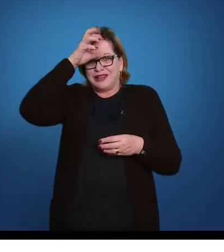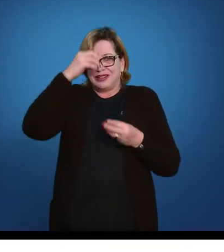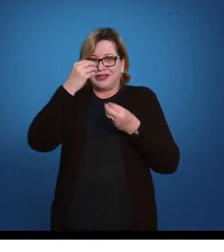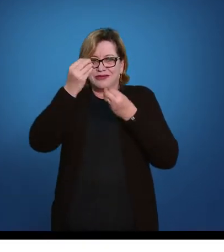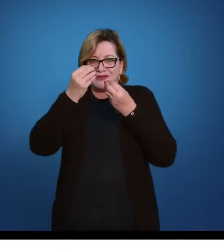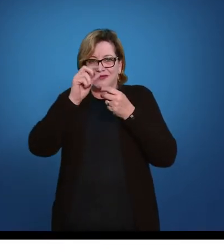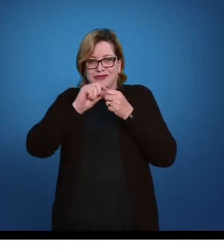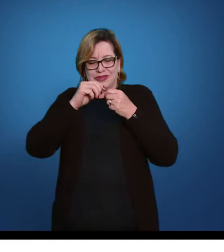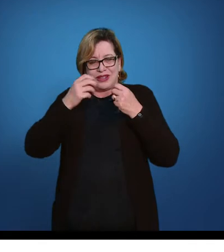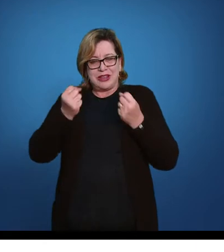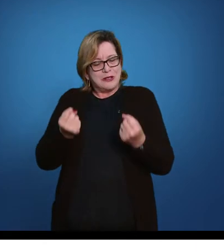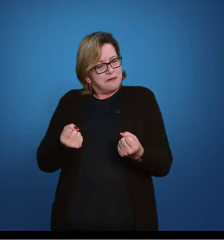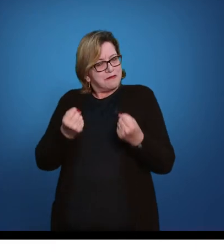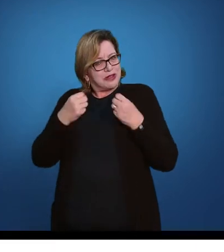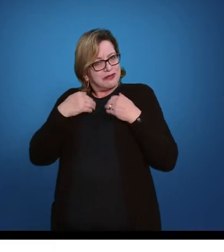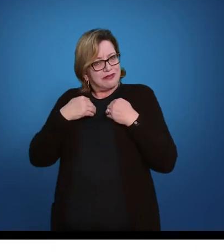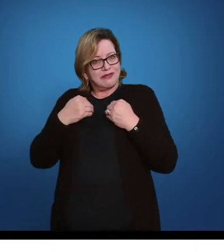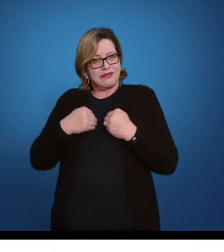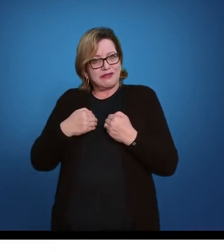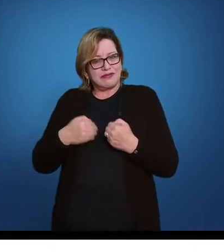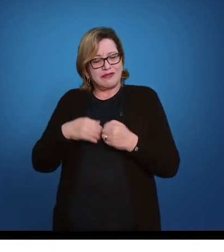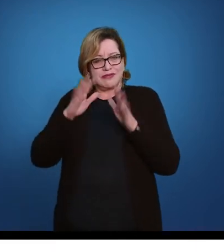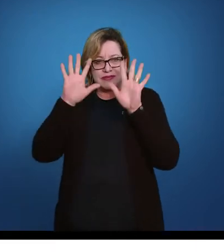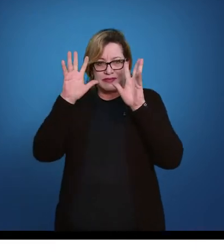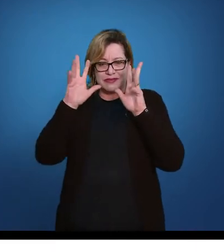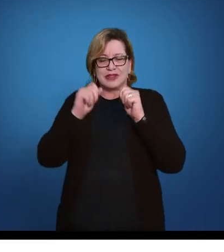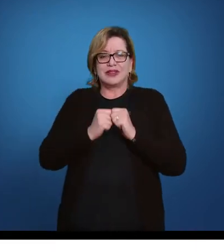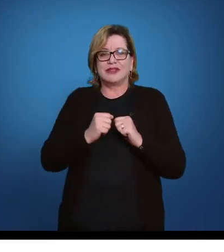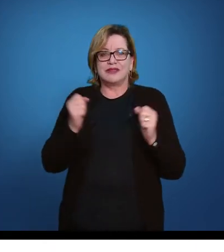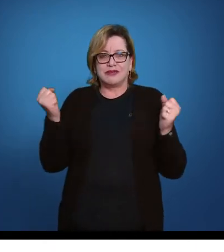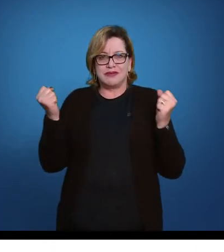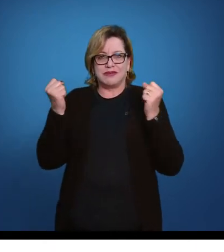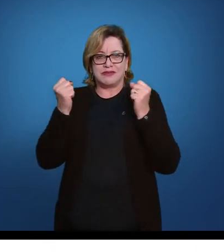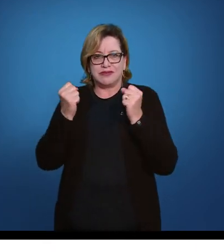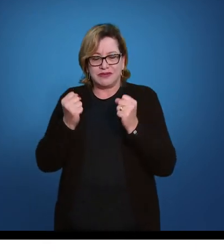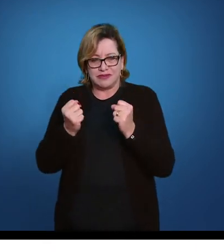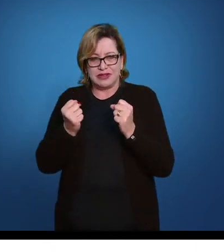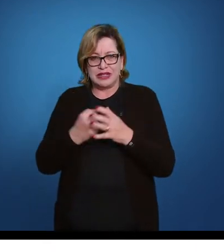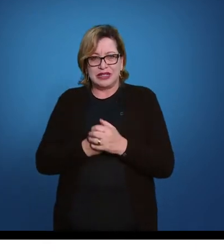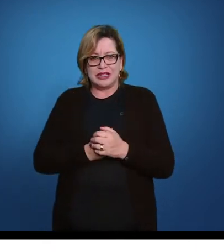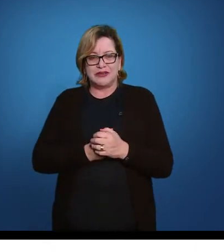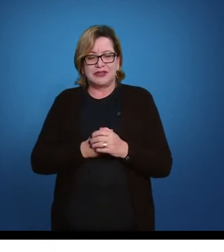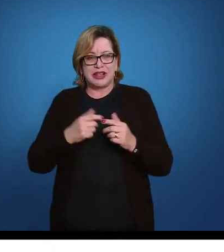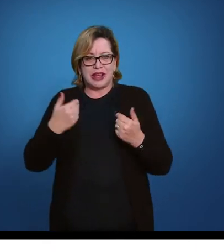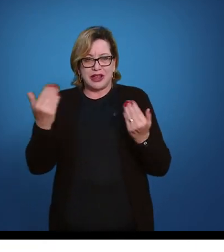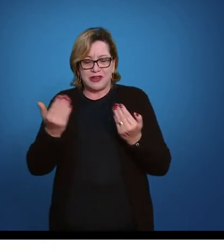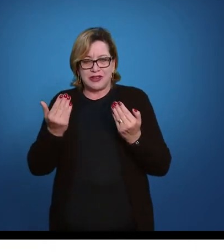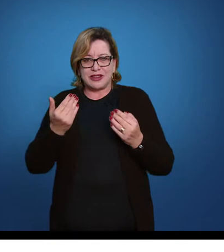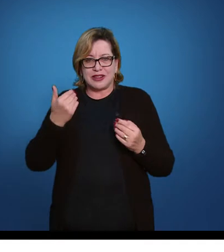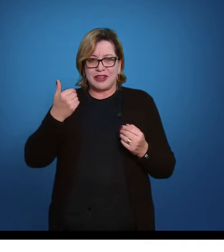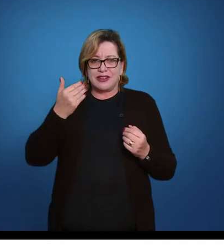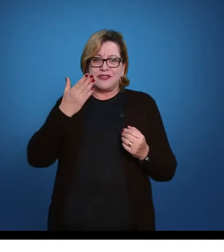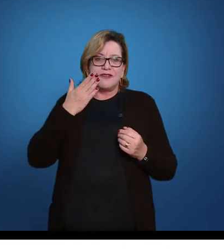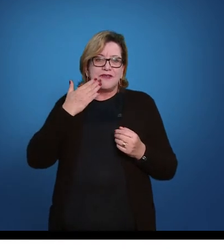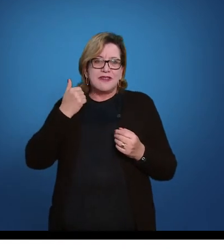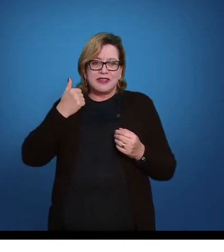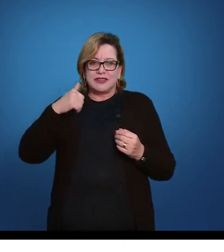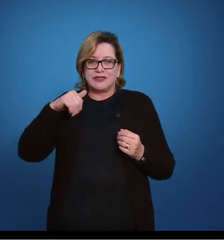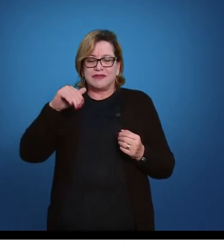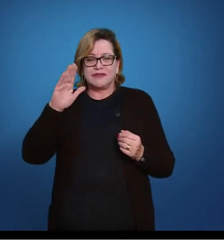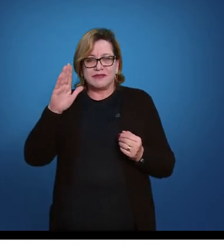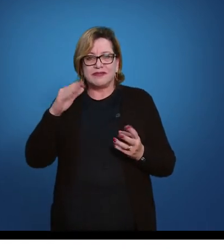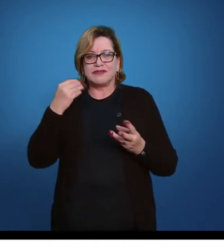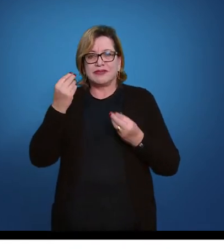sustentar o peso do corpo nas mãos, nós podemos, daí sim, facilitar o nosso trabalho como